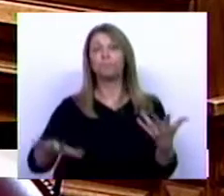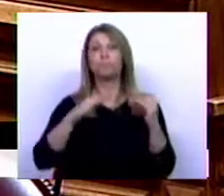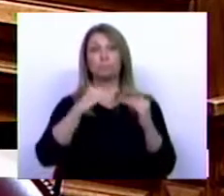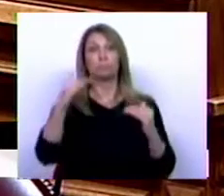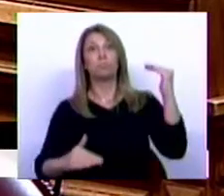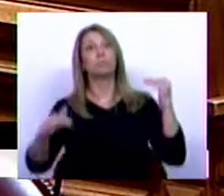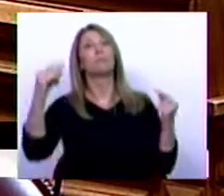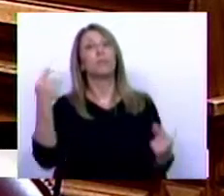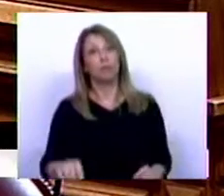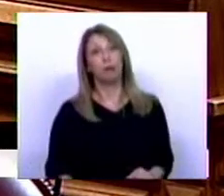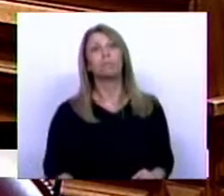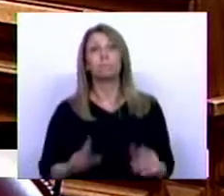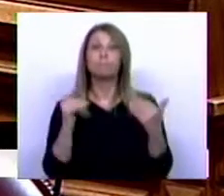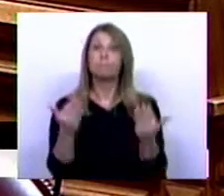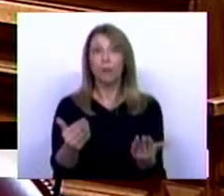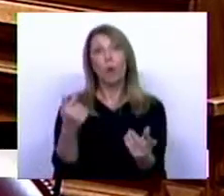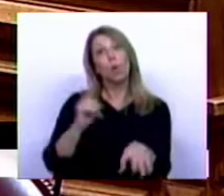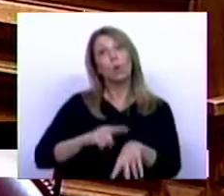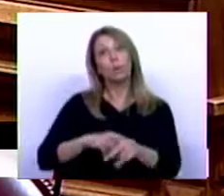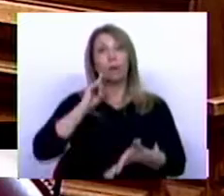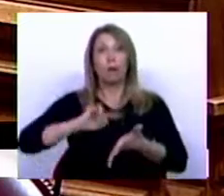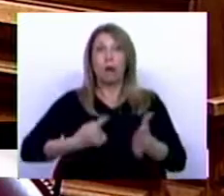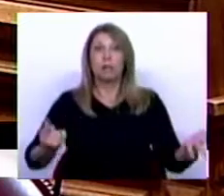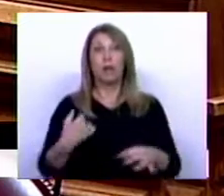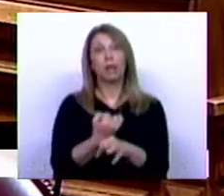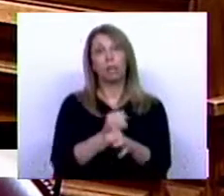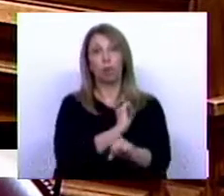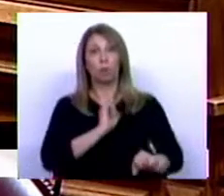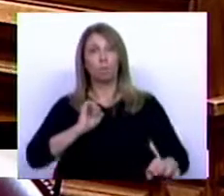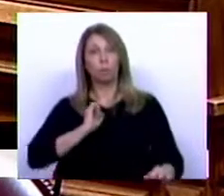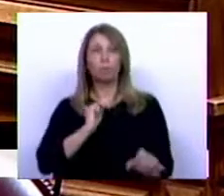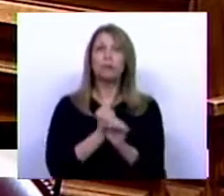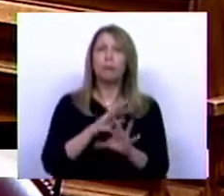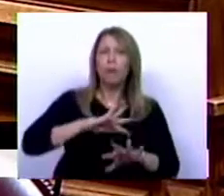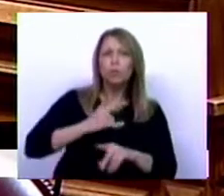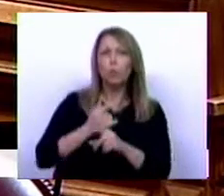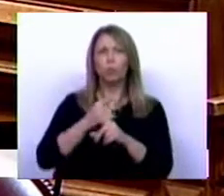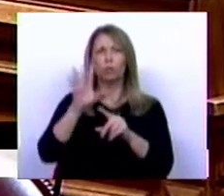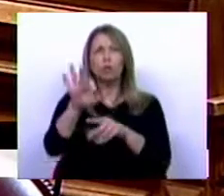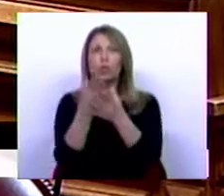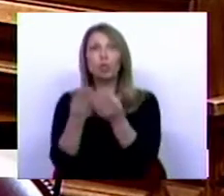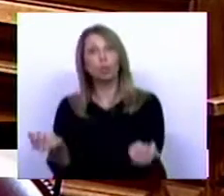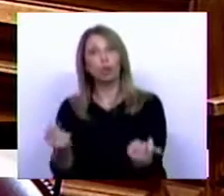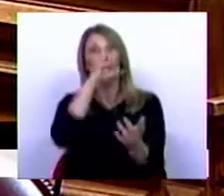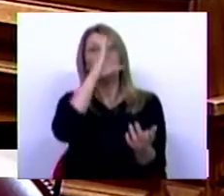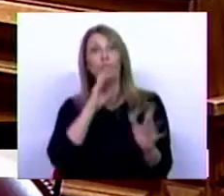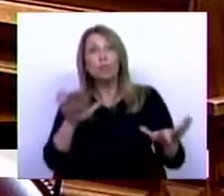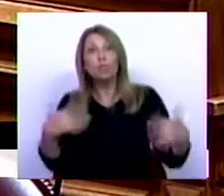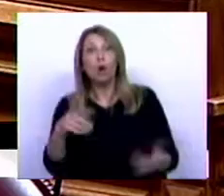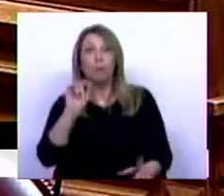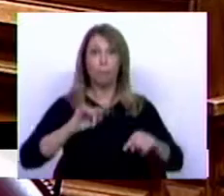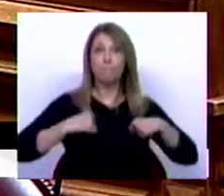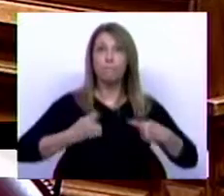oferecendo o tempo necessário a trabalhadores e empregadores para trabalhar outras soluções e para que o Governo possa também ele próprio